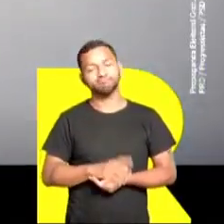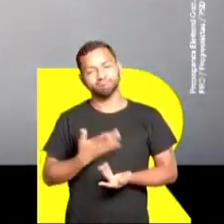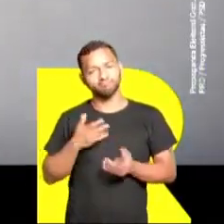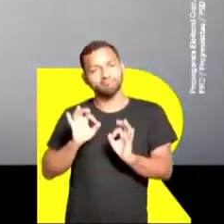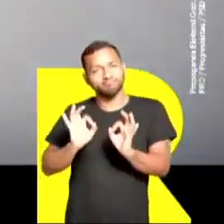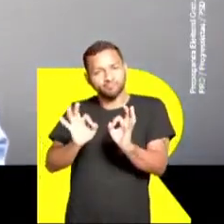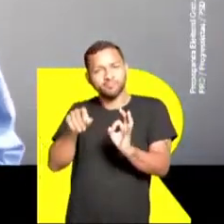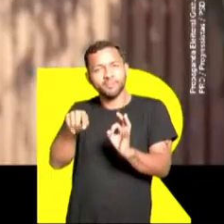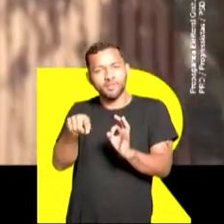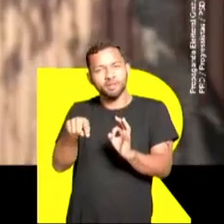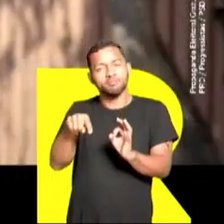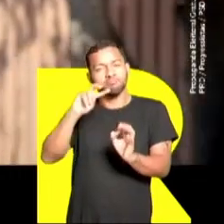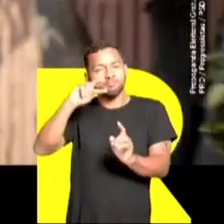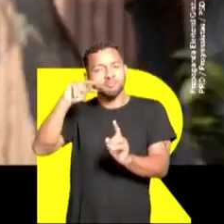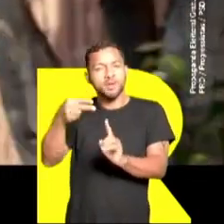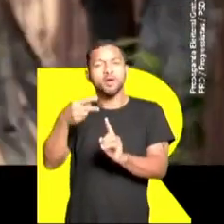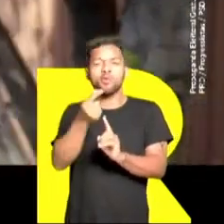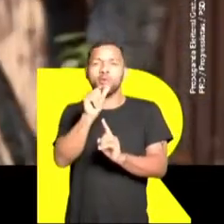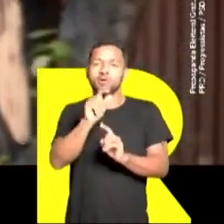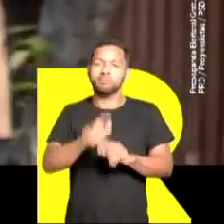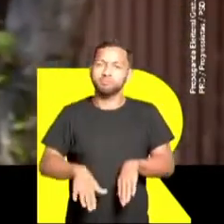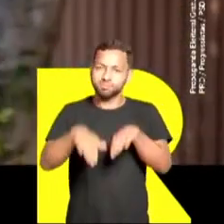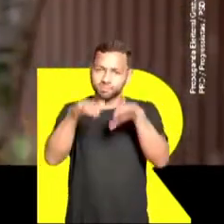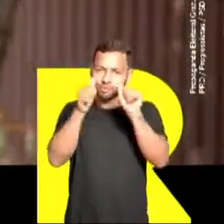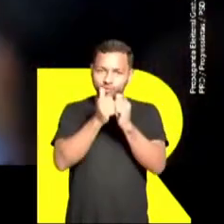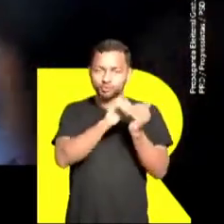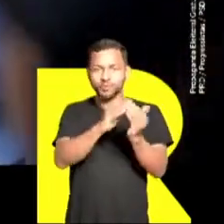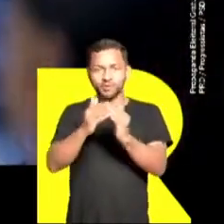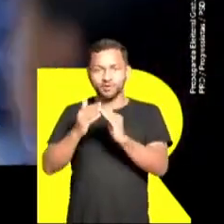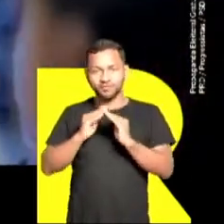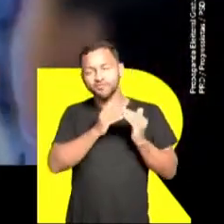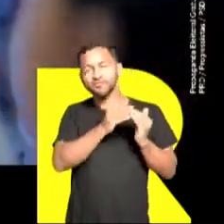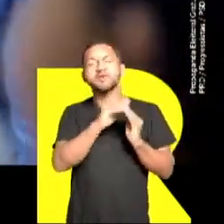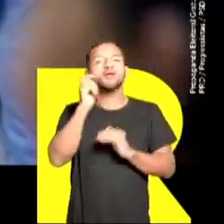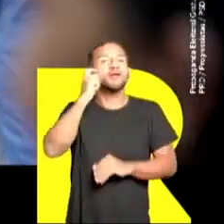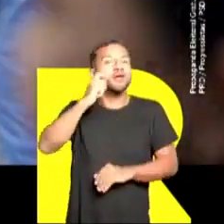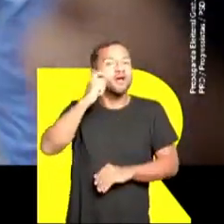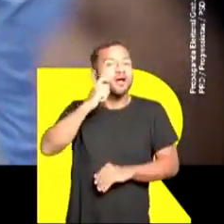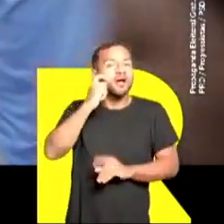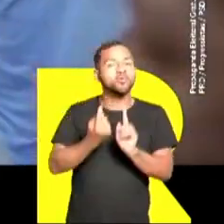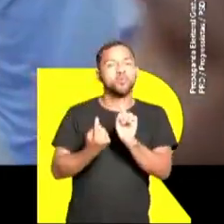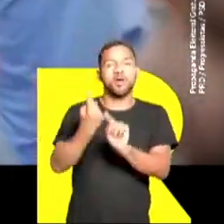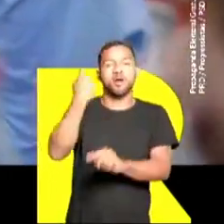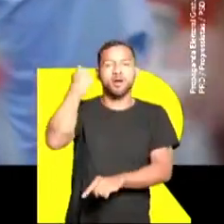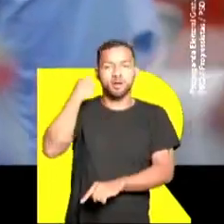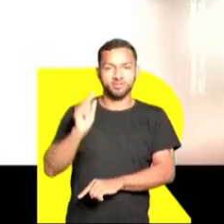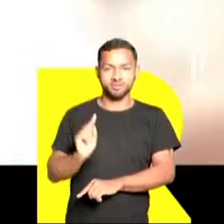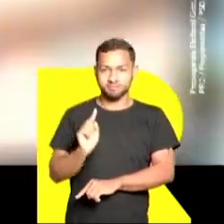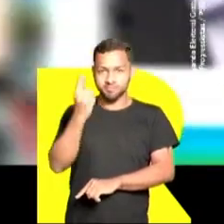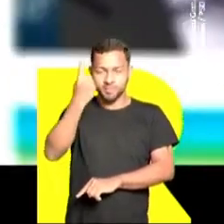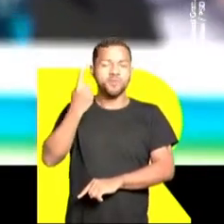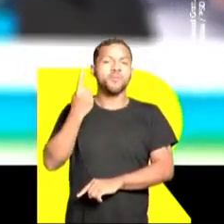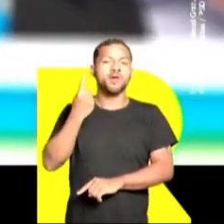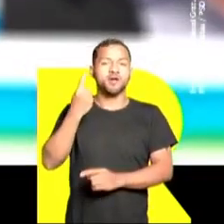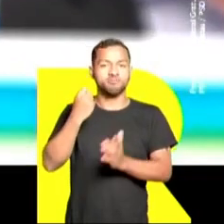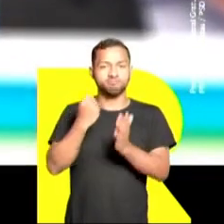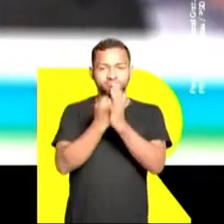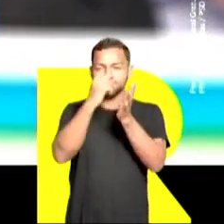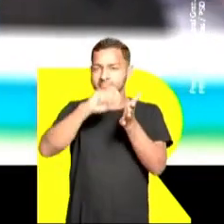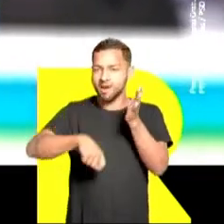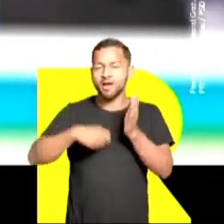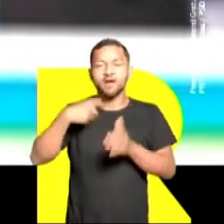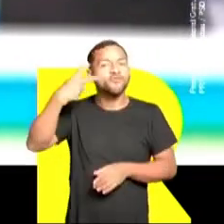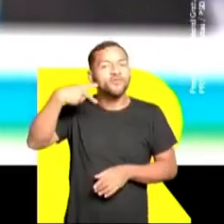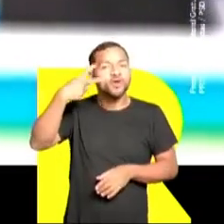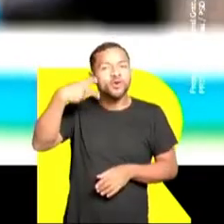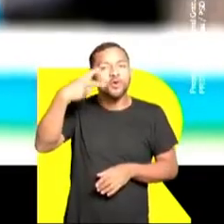É, foi com esse olhar de quem cresceu na periferia que o Ricardo, ainda no seu primeiro mandato de vereador, criou